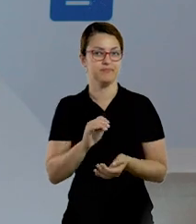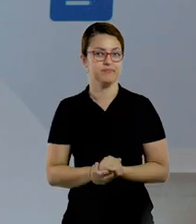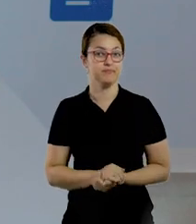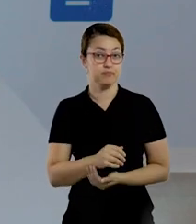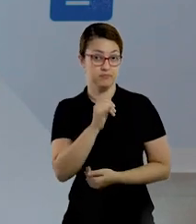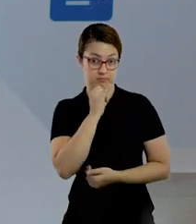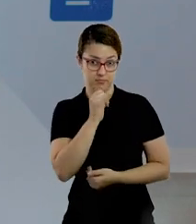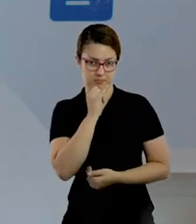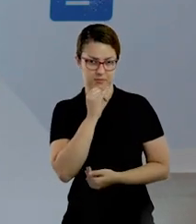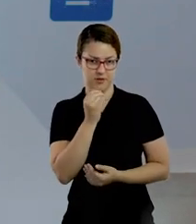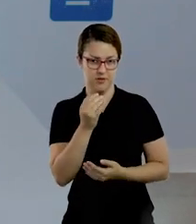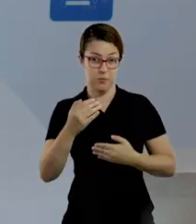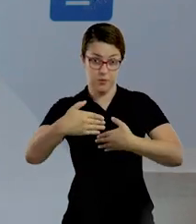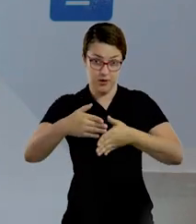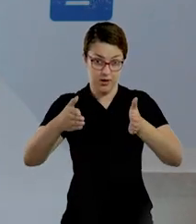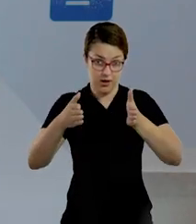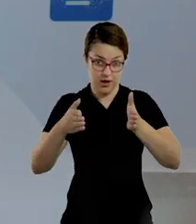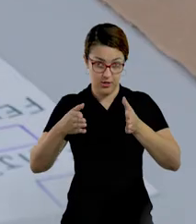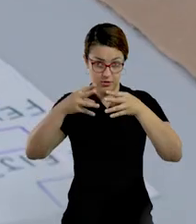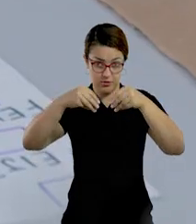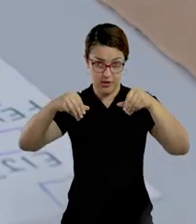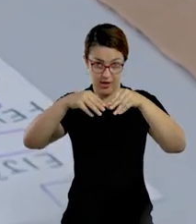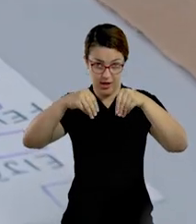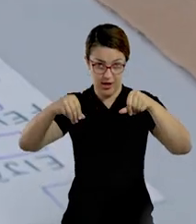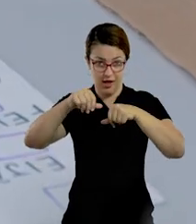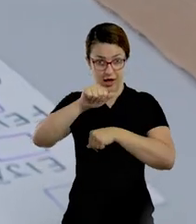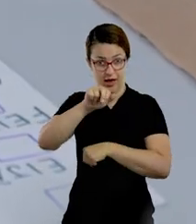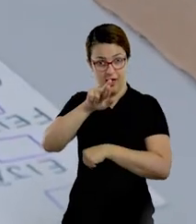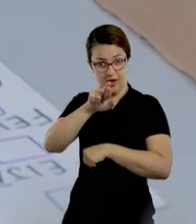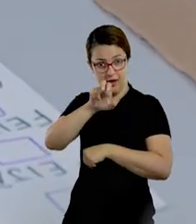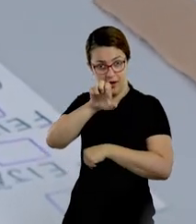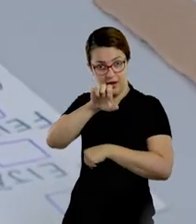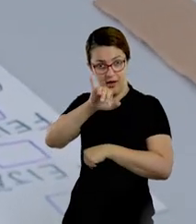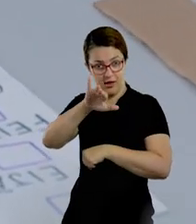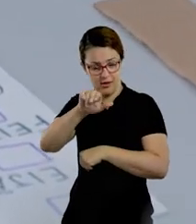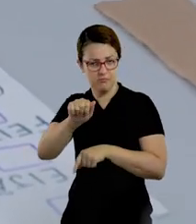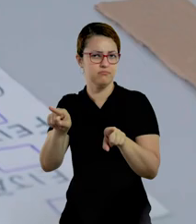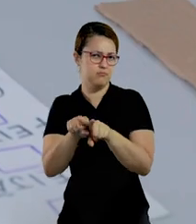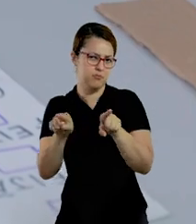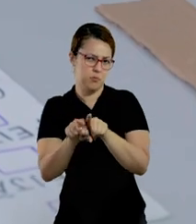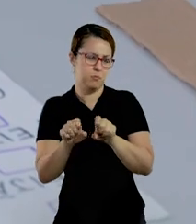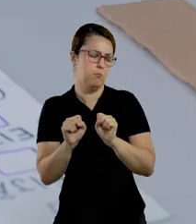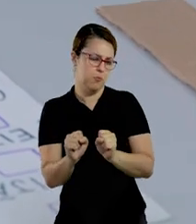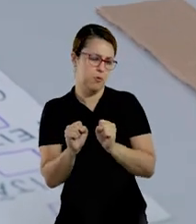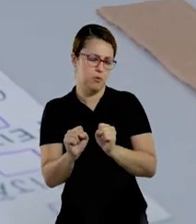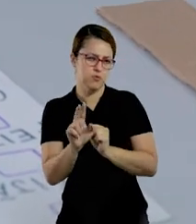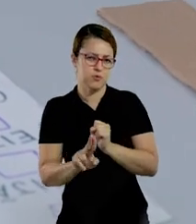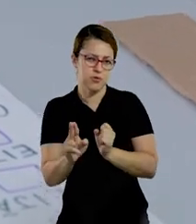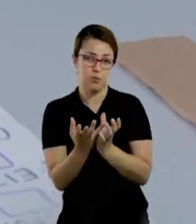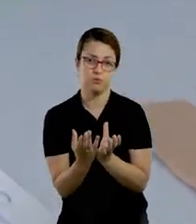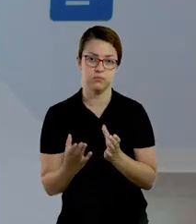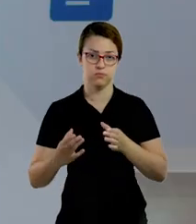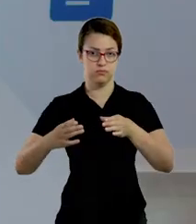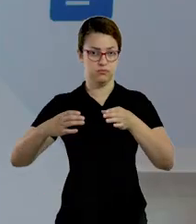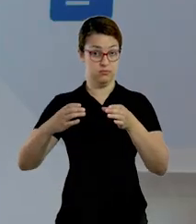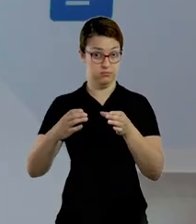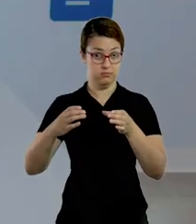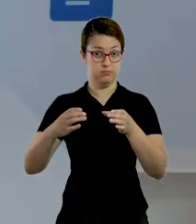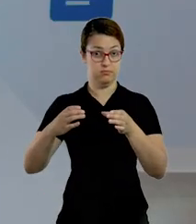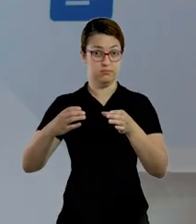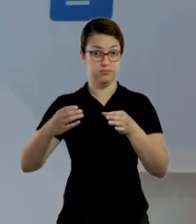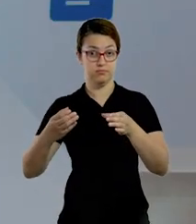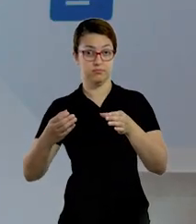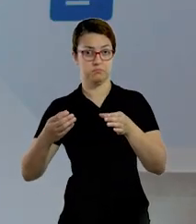caixinha com areia ou você pode utilizar também uma vasilha e nessa vasilha você